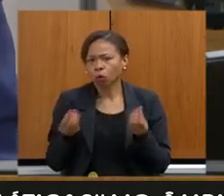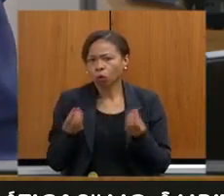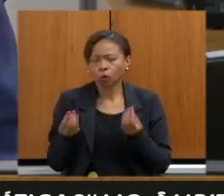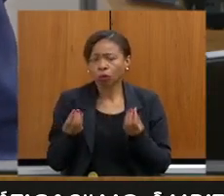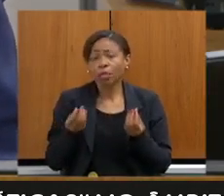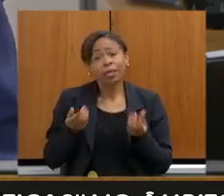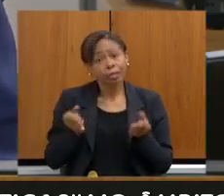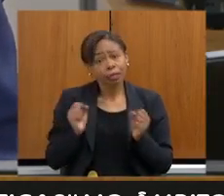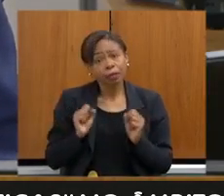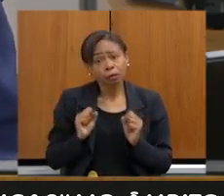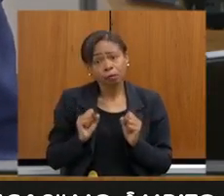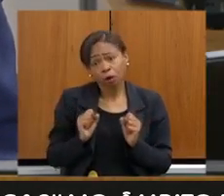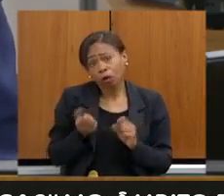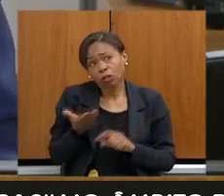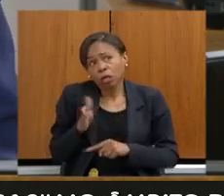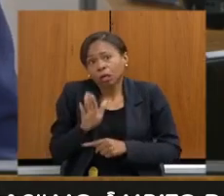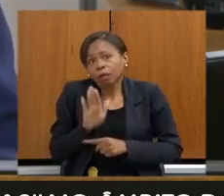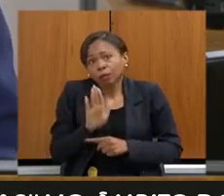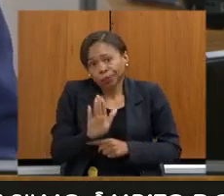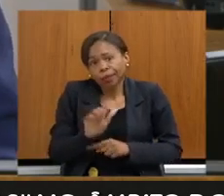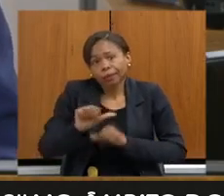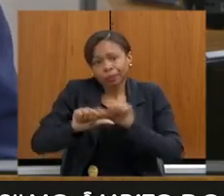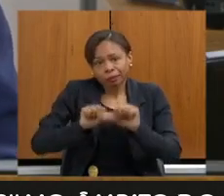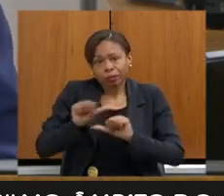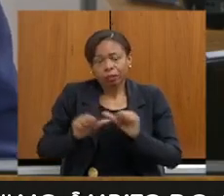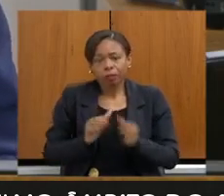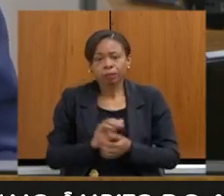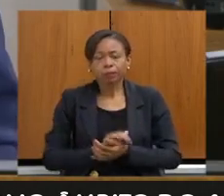fator que possa contribuir com essa alteração.